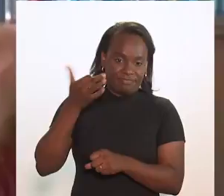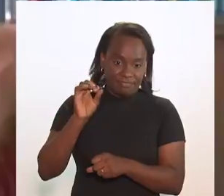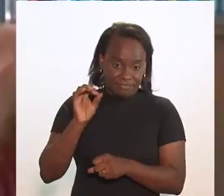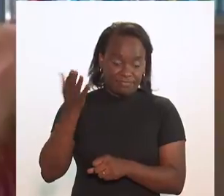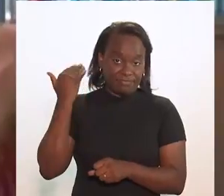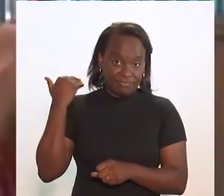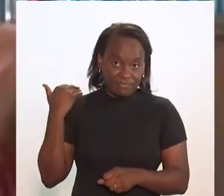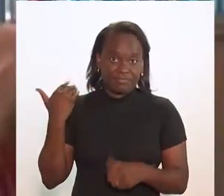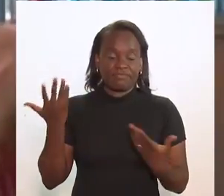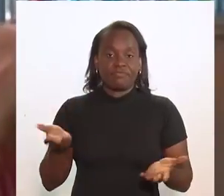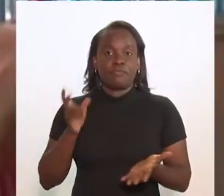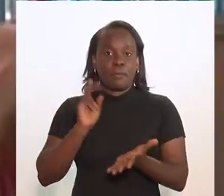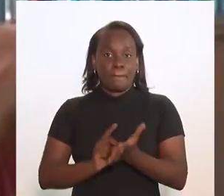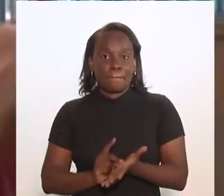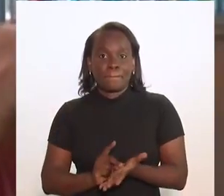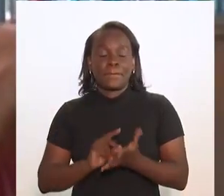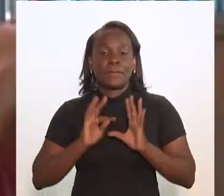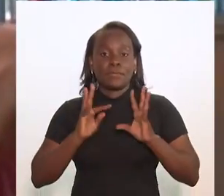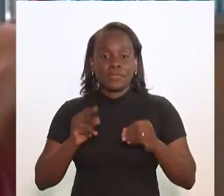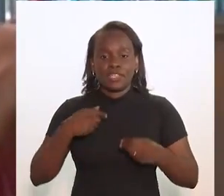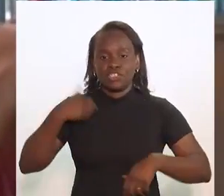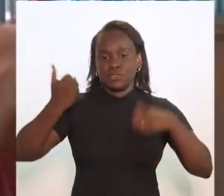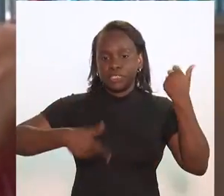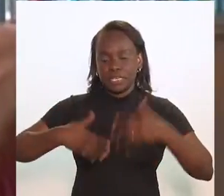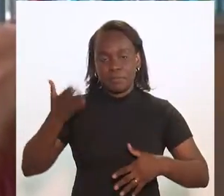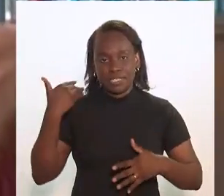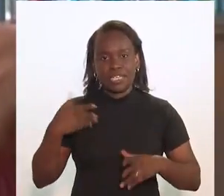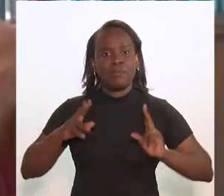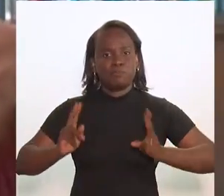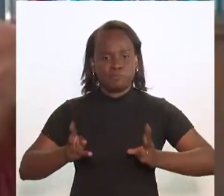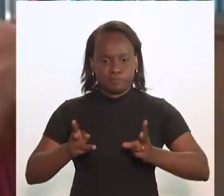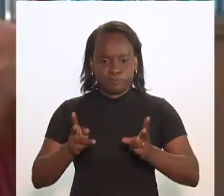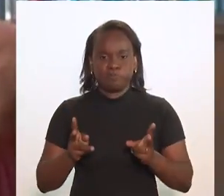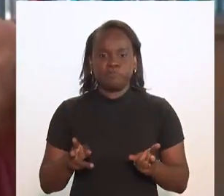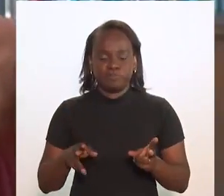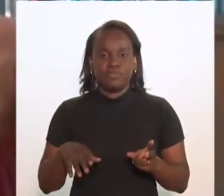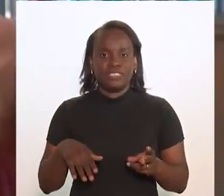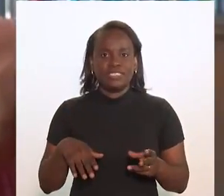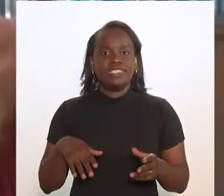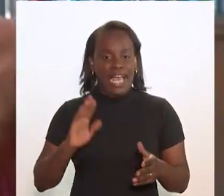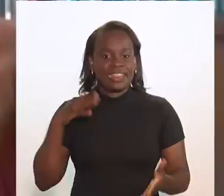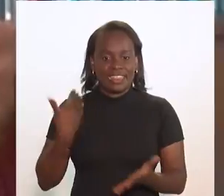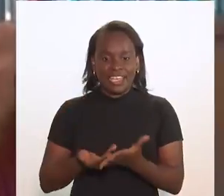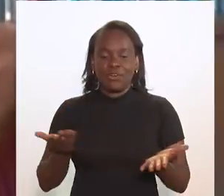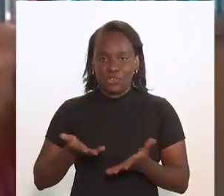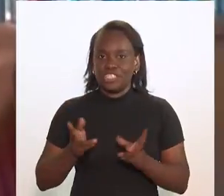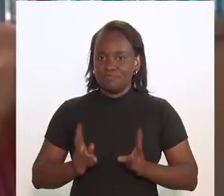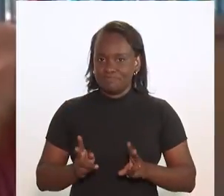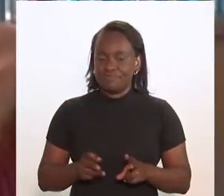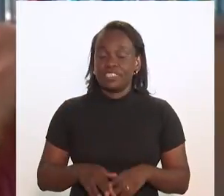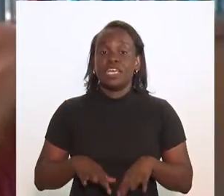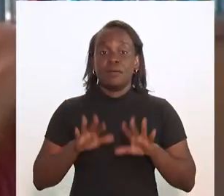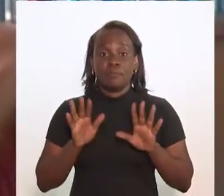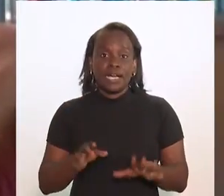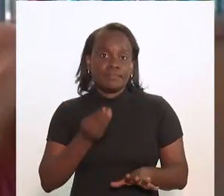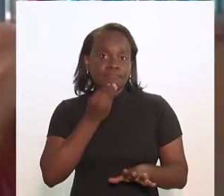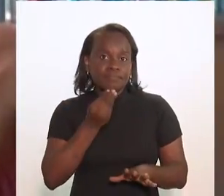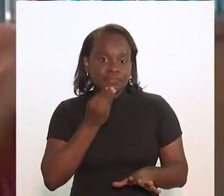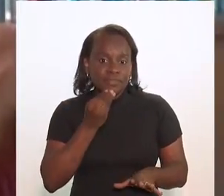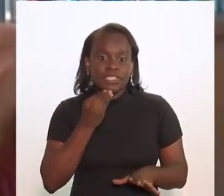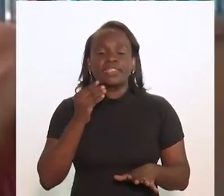e, na verdade, tudo que eu falei na época continua válido, mas,